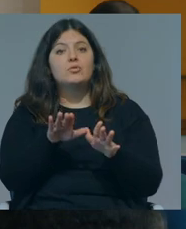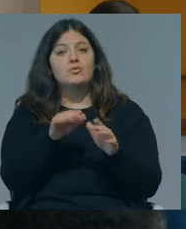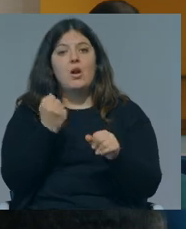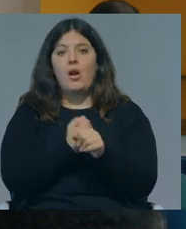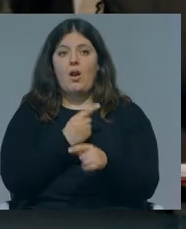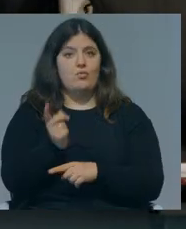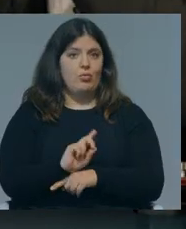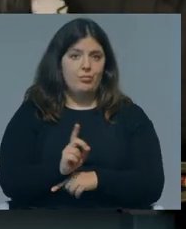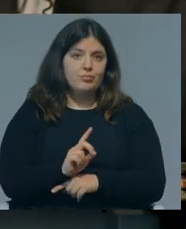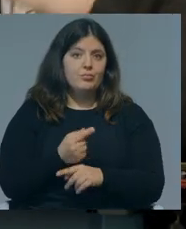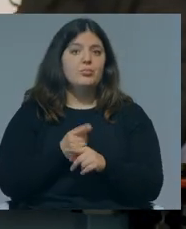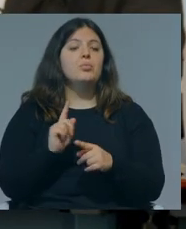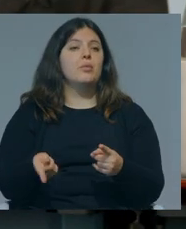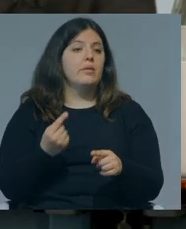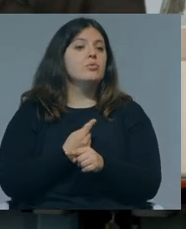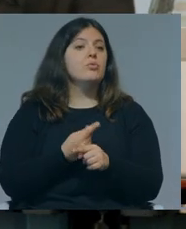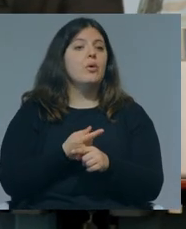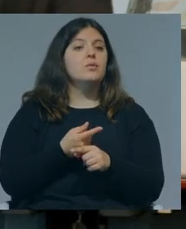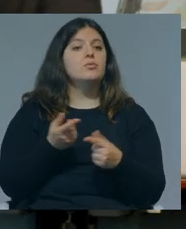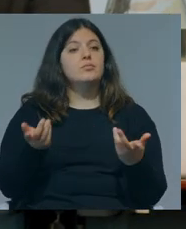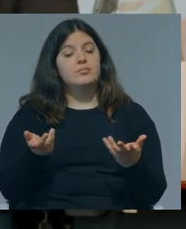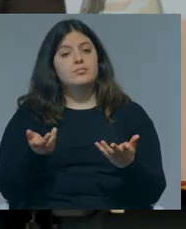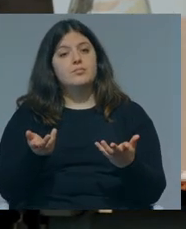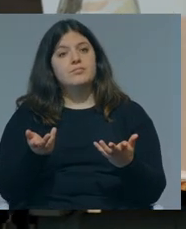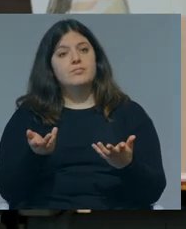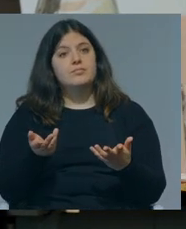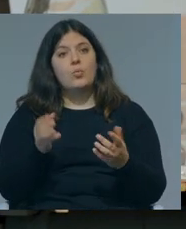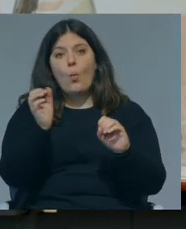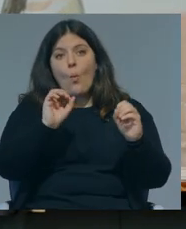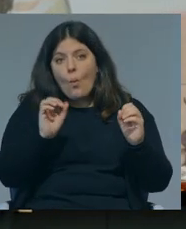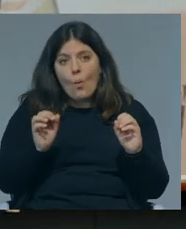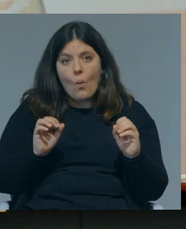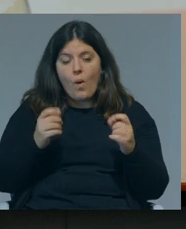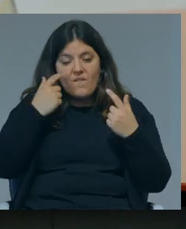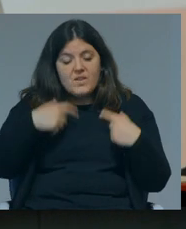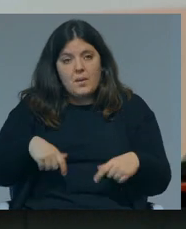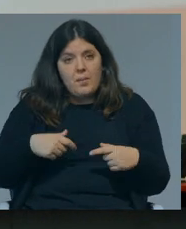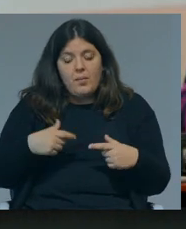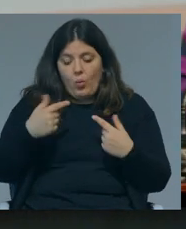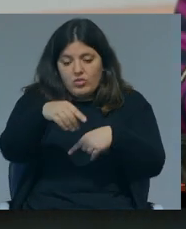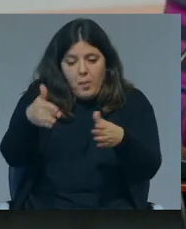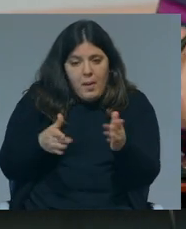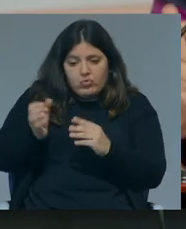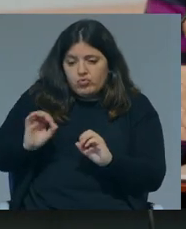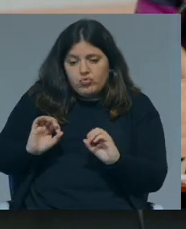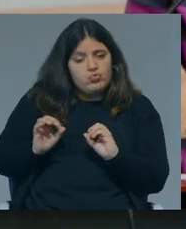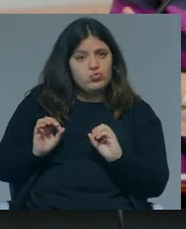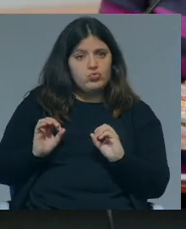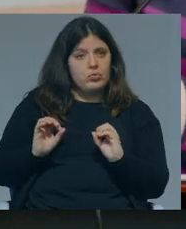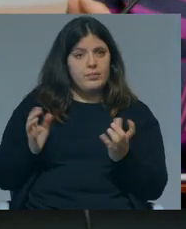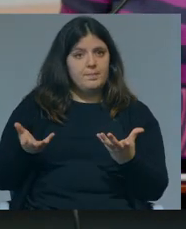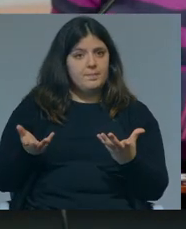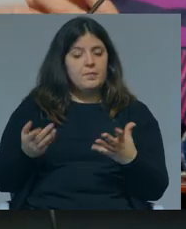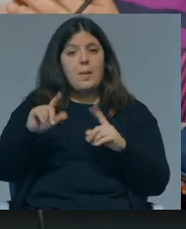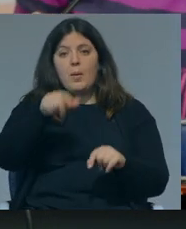funcionou, porque estas coisas custam, não há, não há fisicamente espaços e não há fisicamente